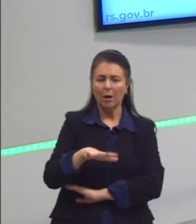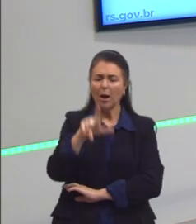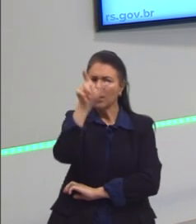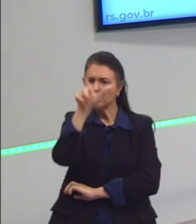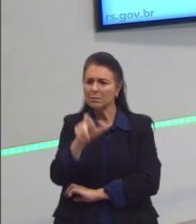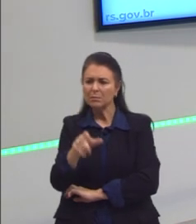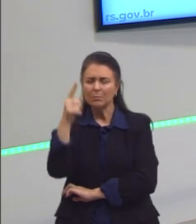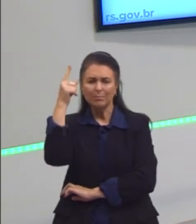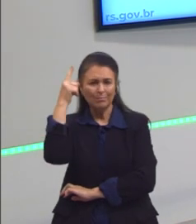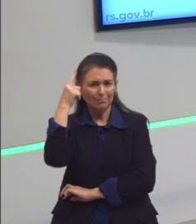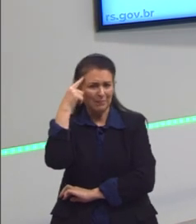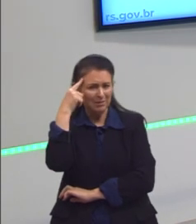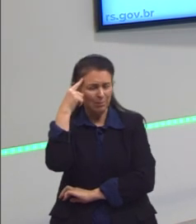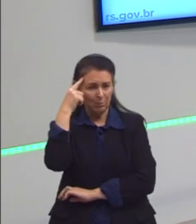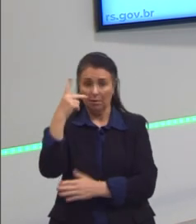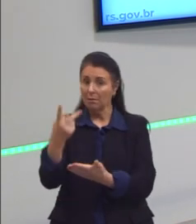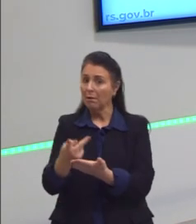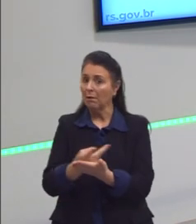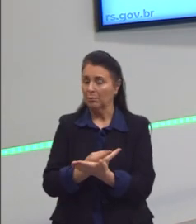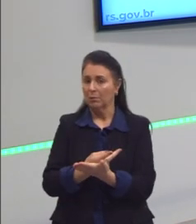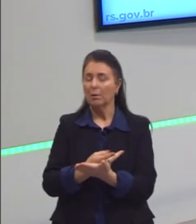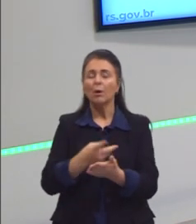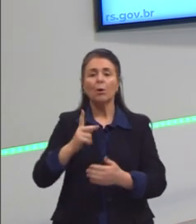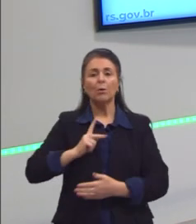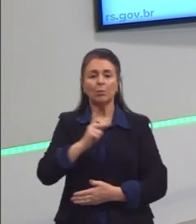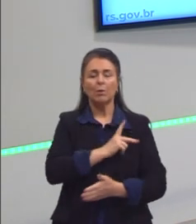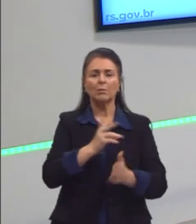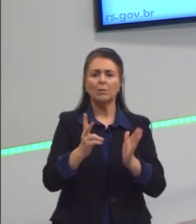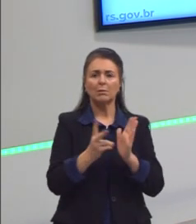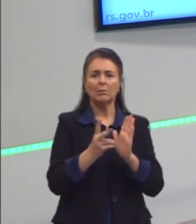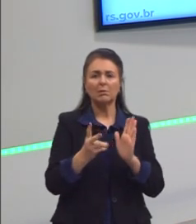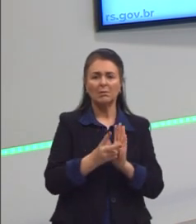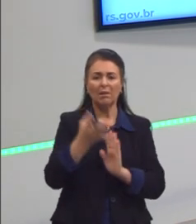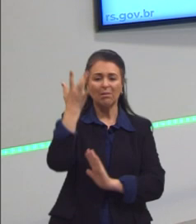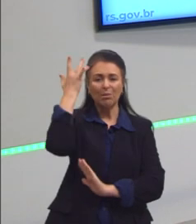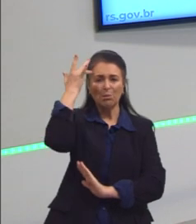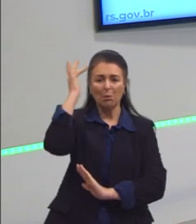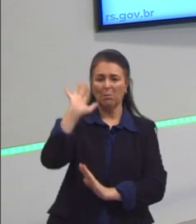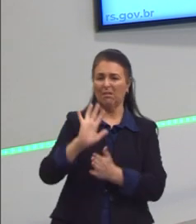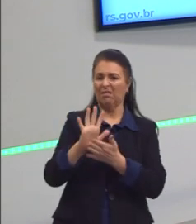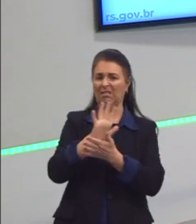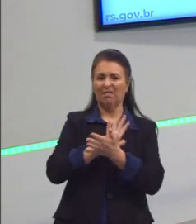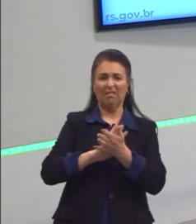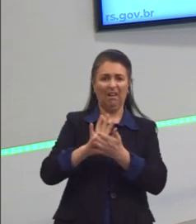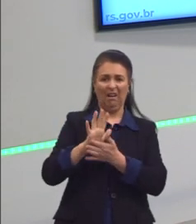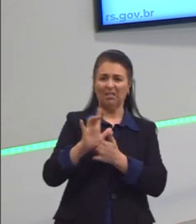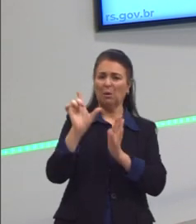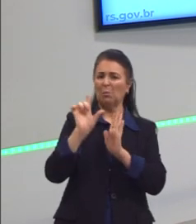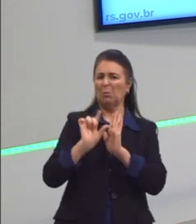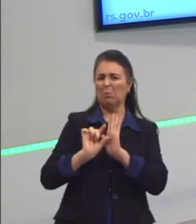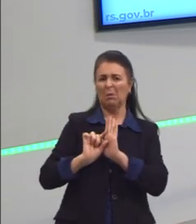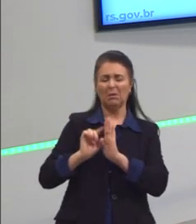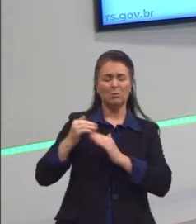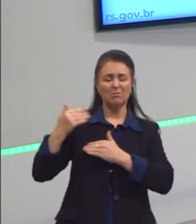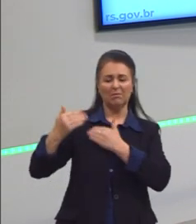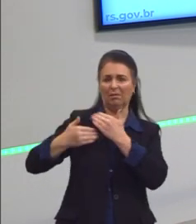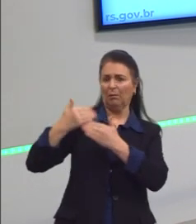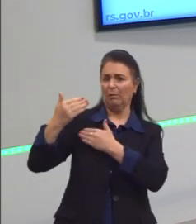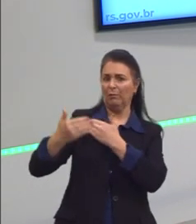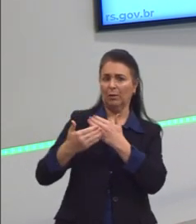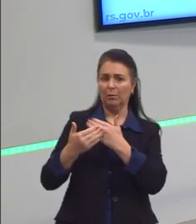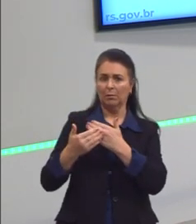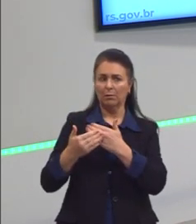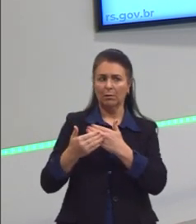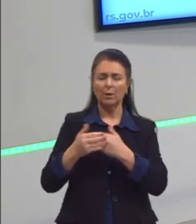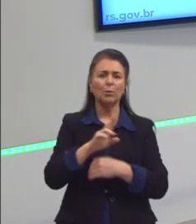forma errada que os povos indígenas são atrasados, são menos desenvolvidos. Qual é o